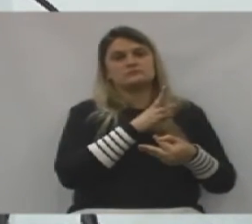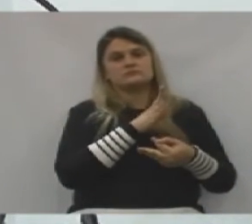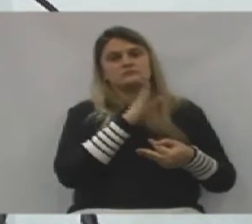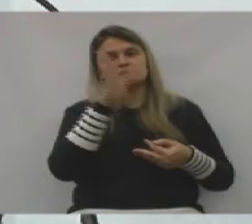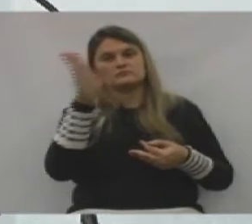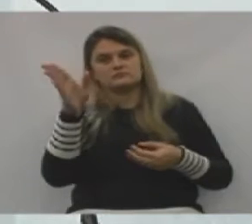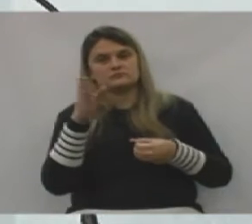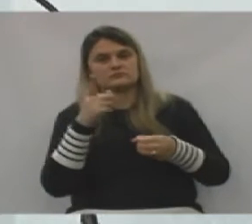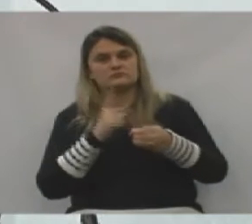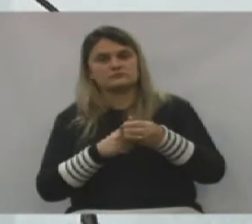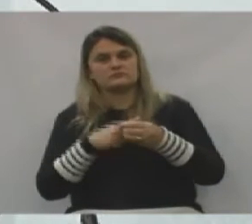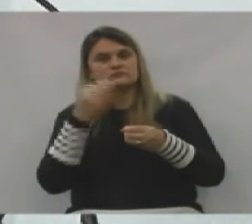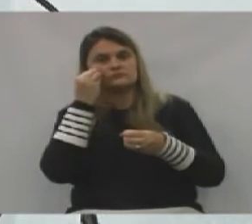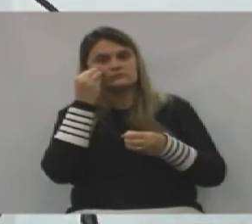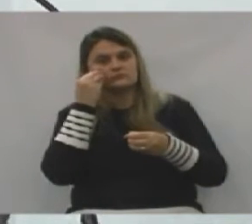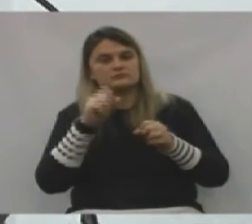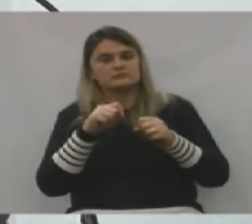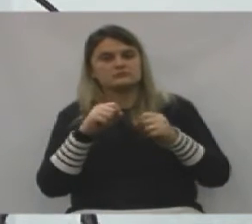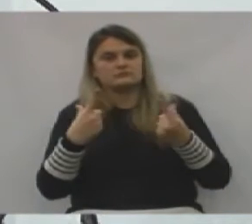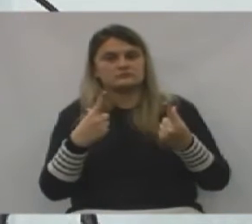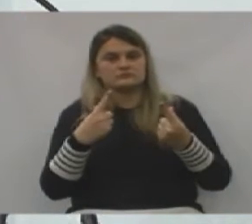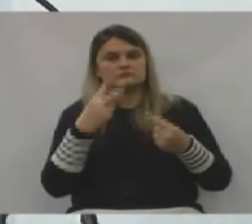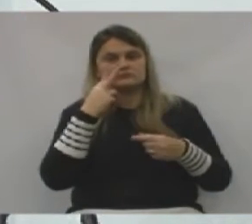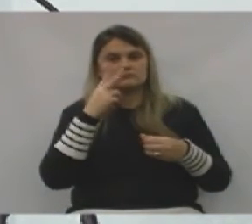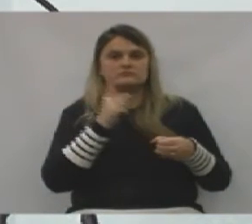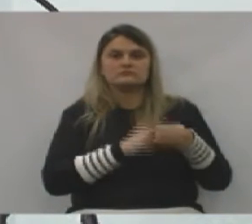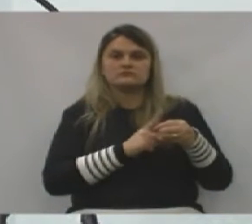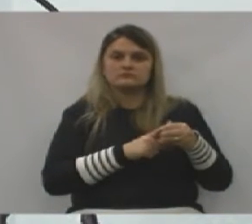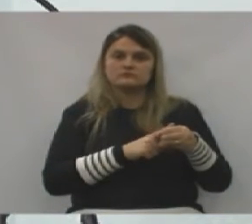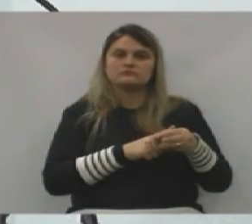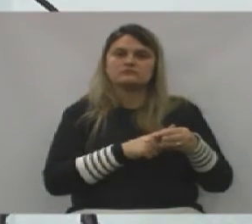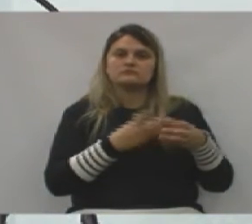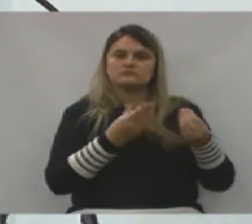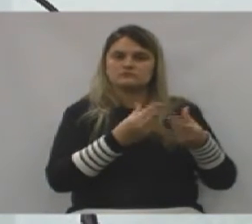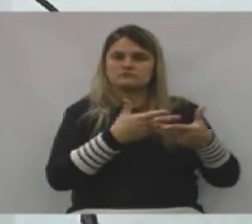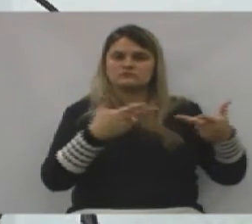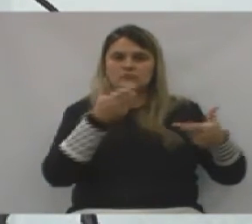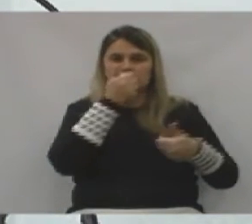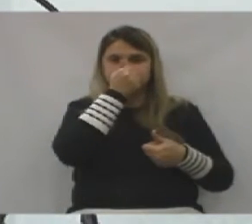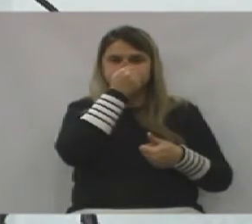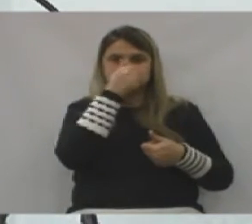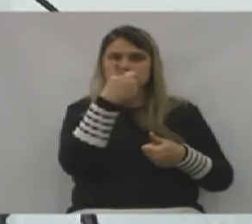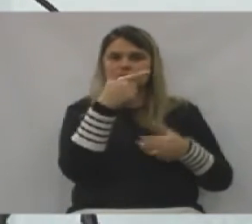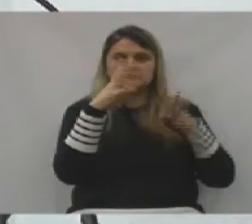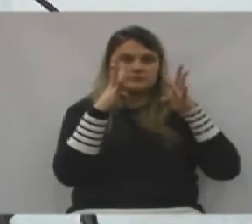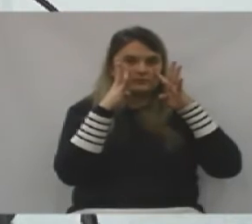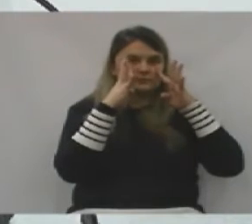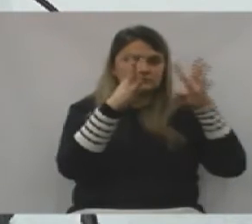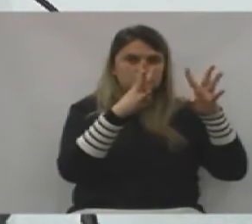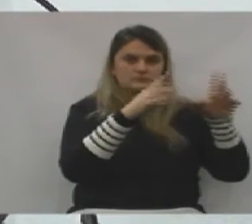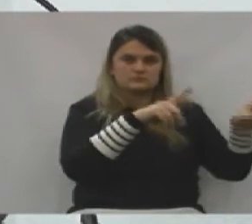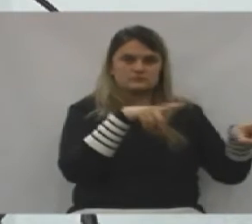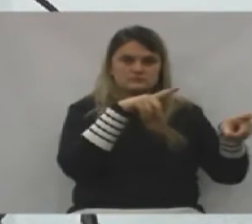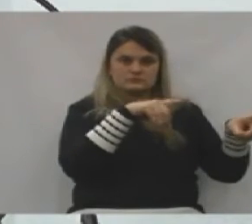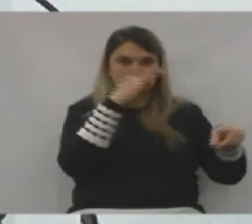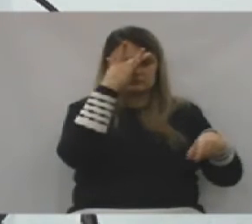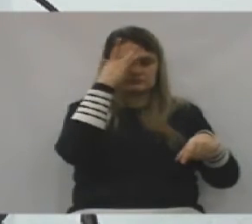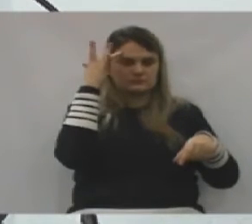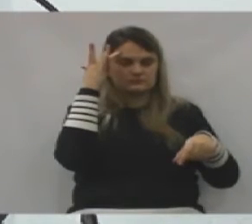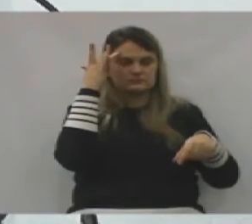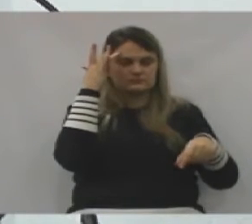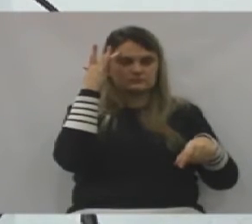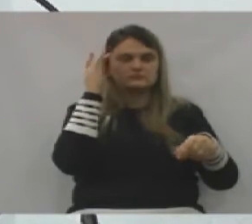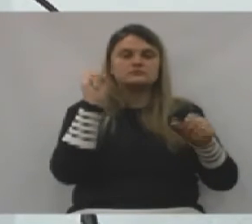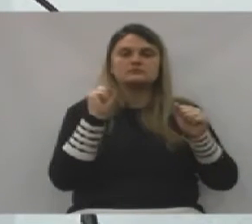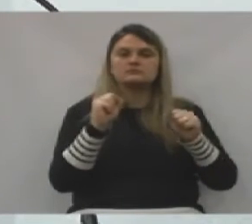a sorte, lógico. Aí a gente tem uma cidade totalmente urbana e não dando atenção para as pessoas que vivem no